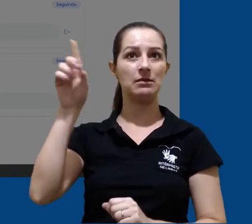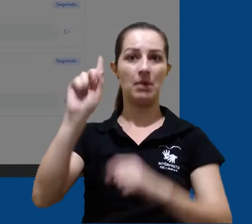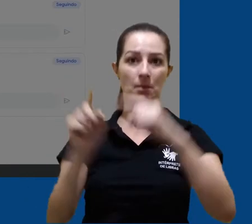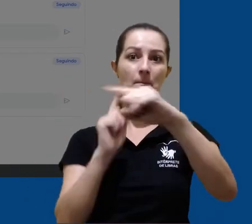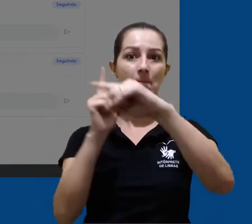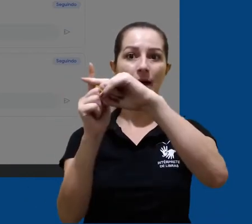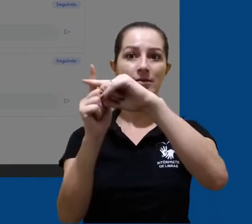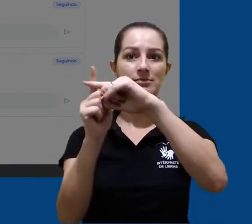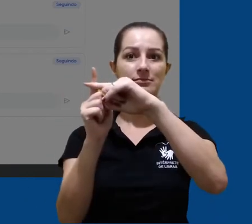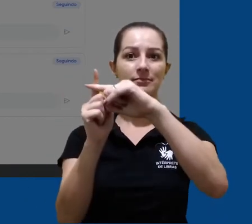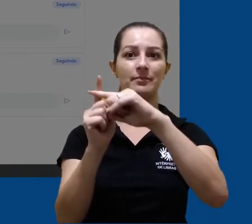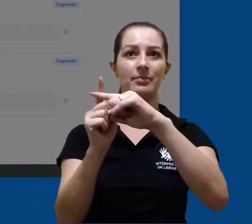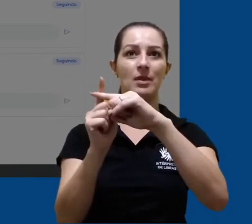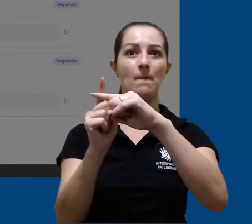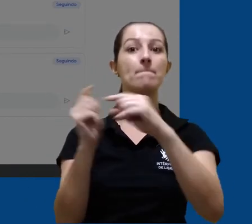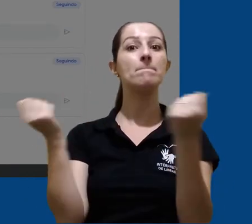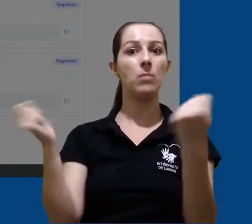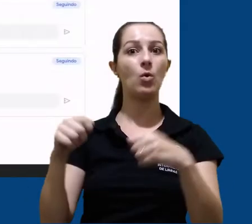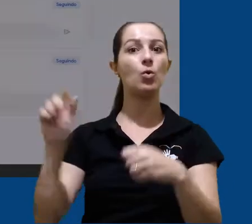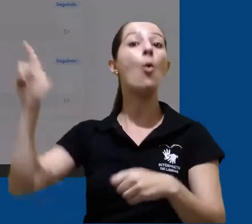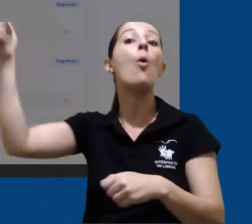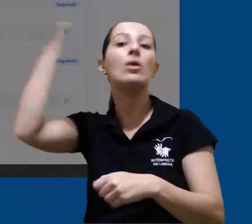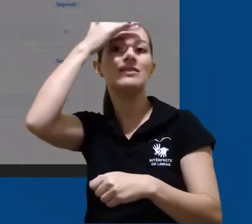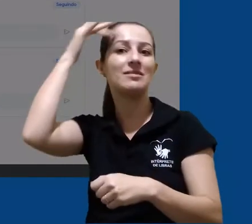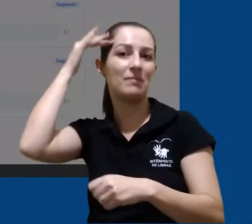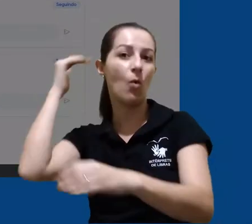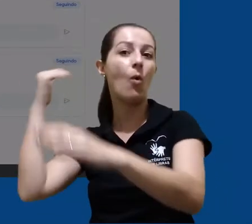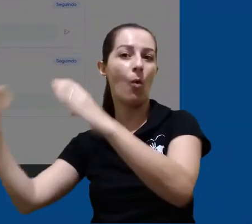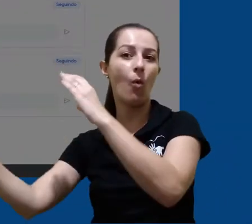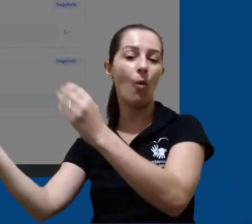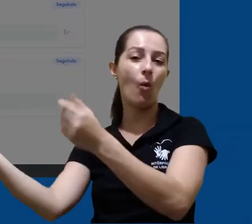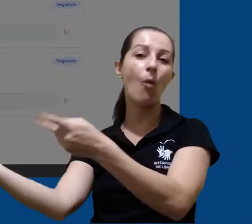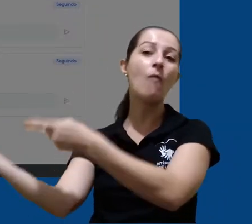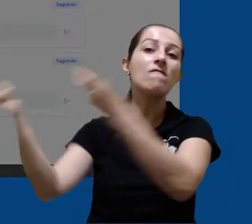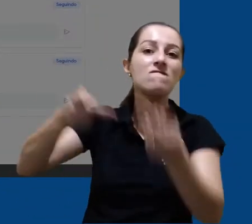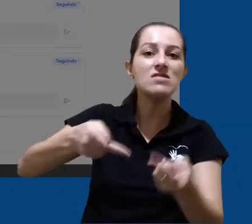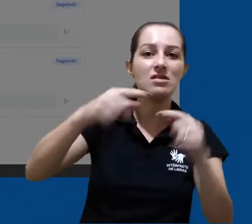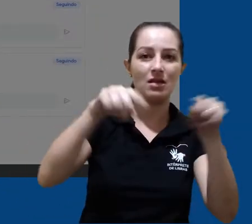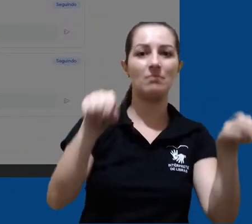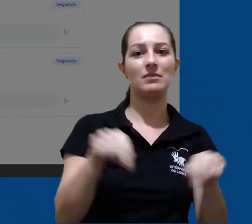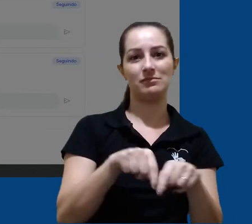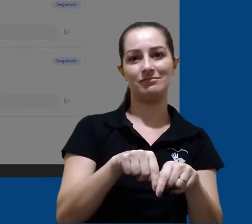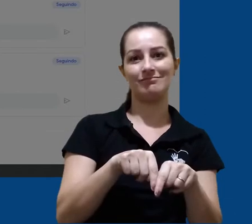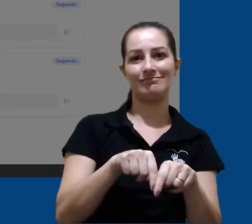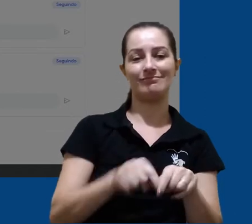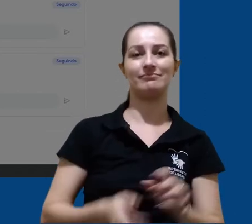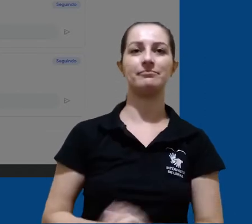direito, no símbolo de mais, podemos convidar outras pessoas para essa sala.